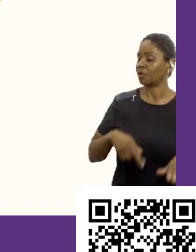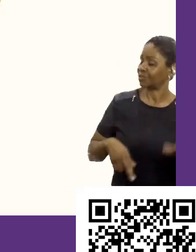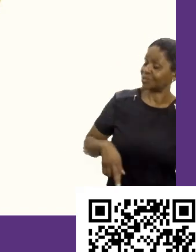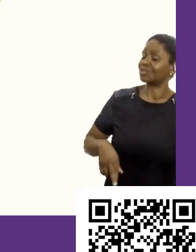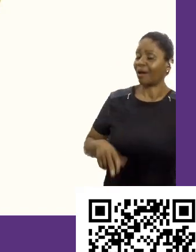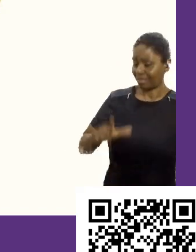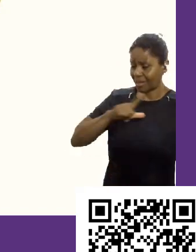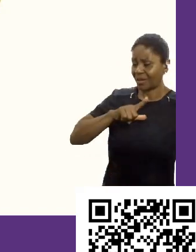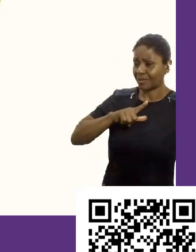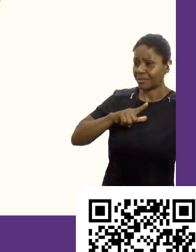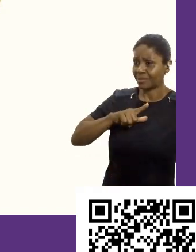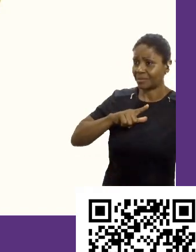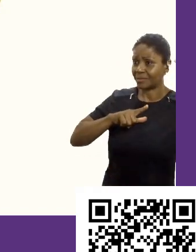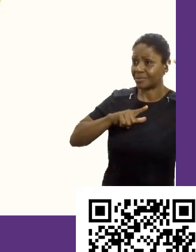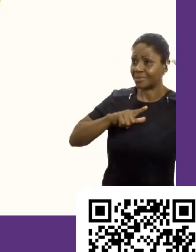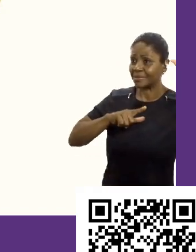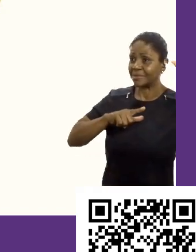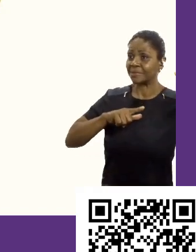língua? Levanta a mão.